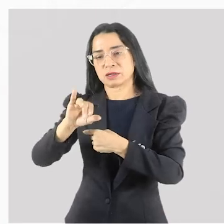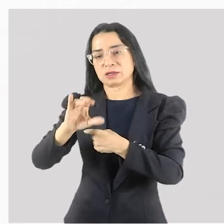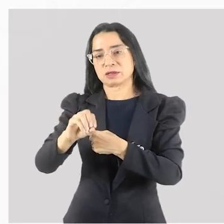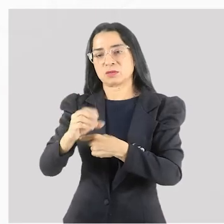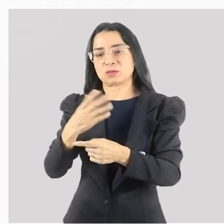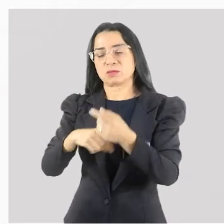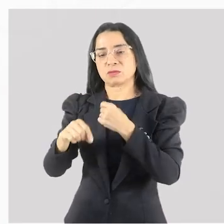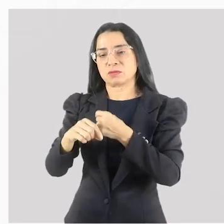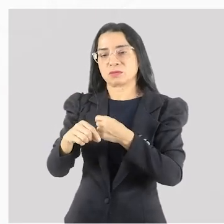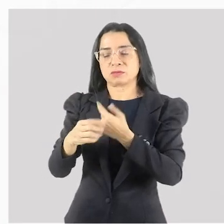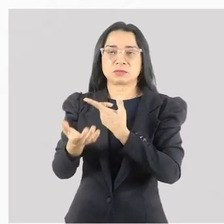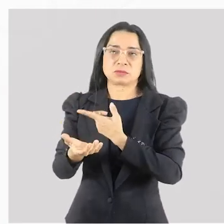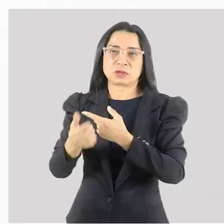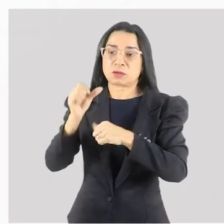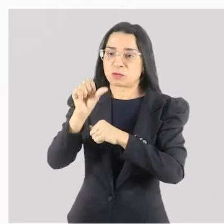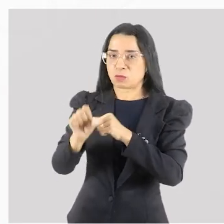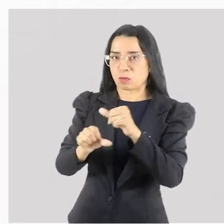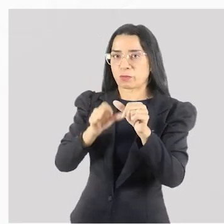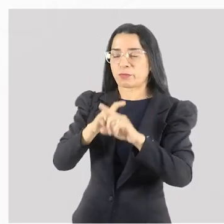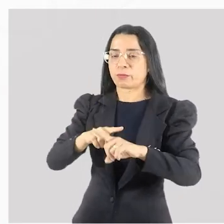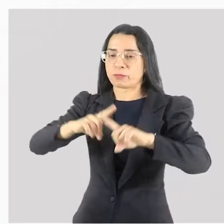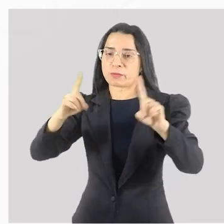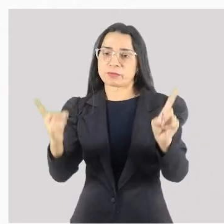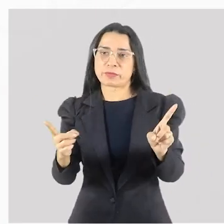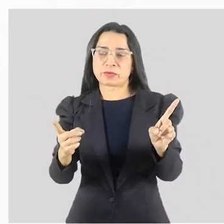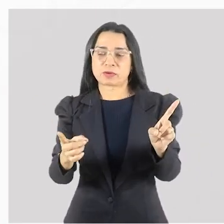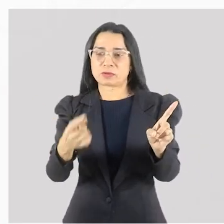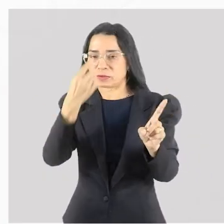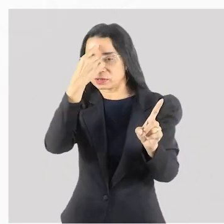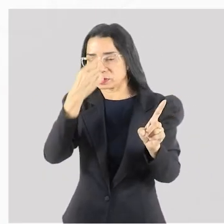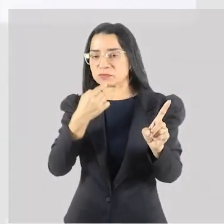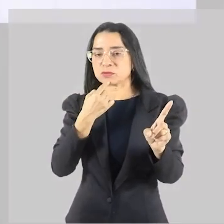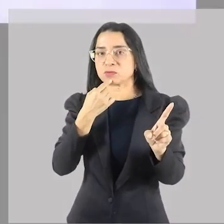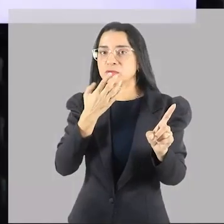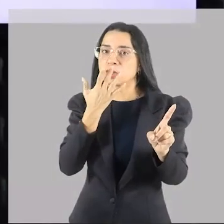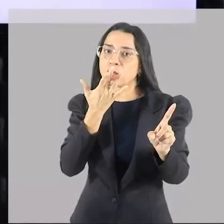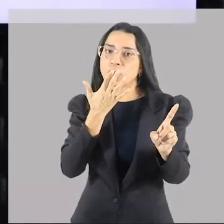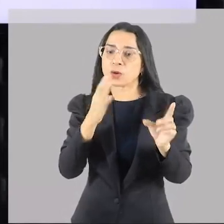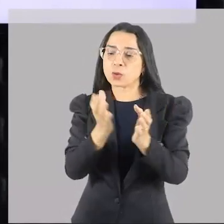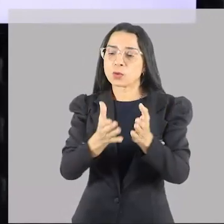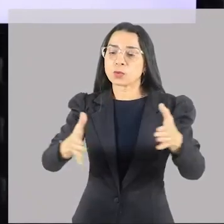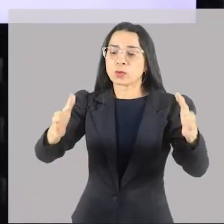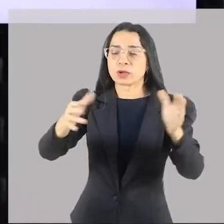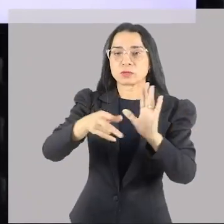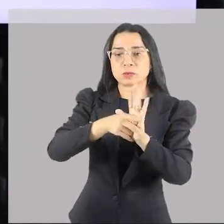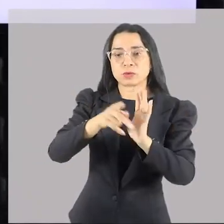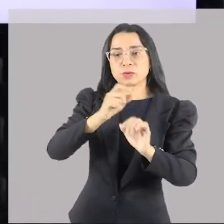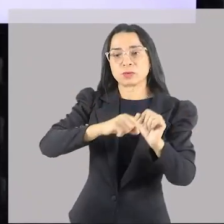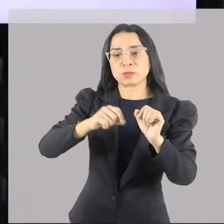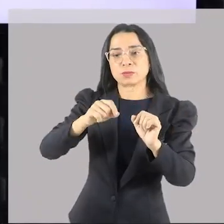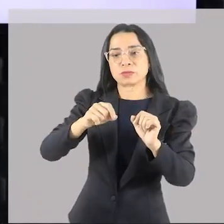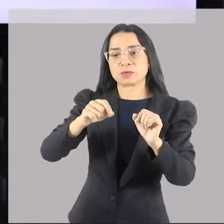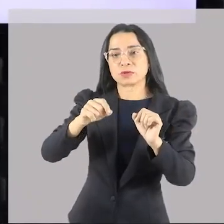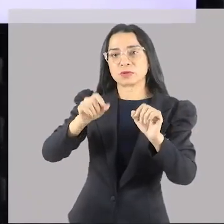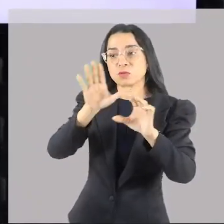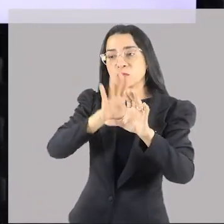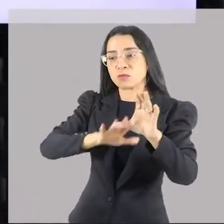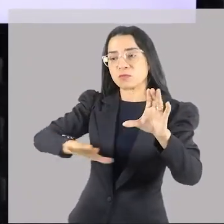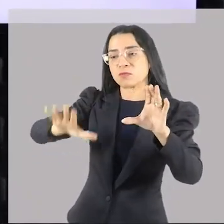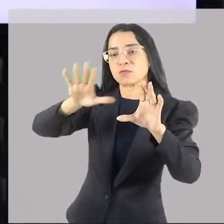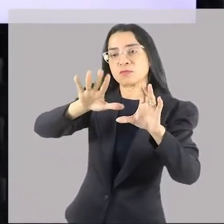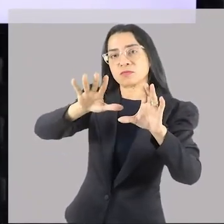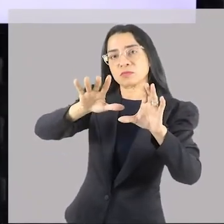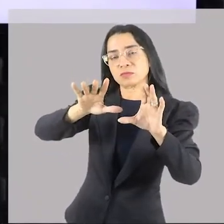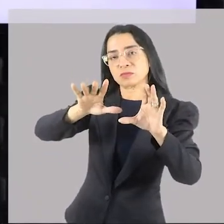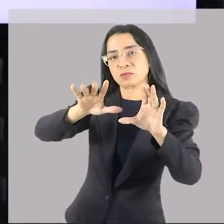As figuras são na cor do vaso e o fundo é pintado de preto. Ou primeiro se pinta tudo de preto, olha que loucura. Depois raspava-se